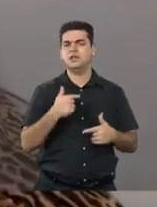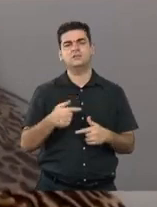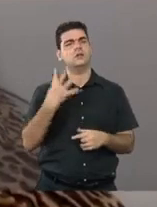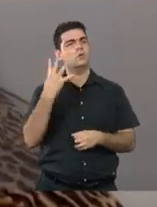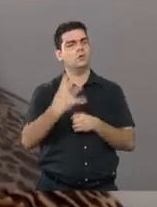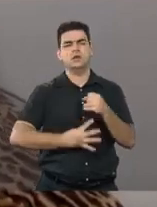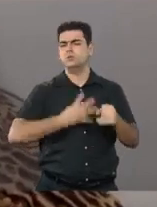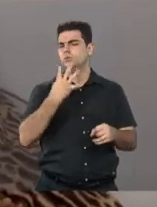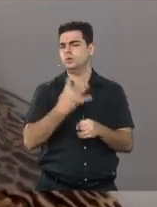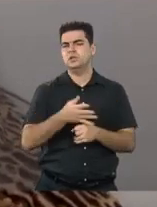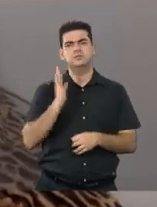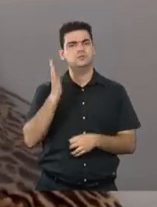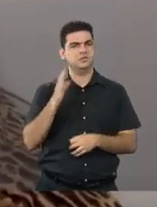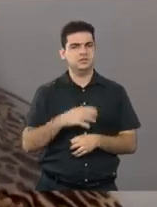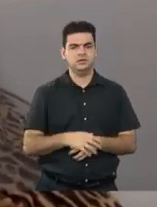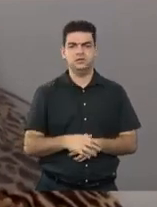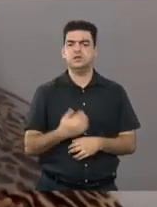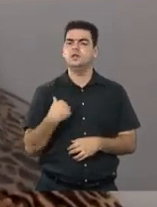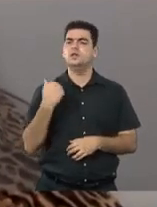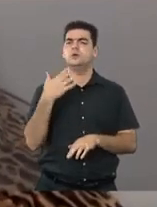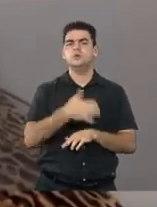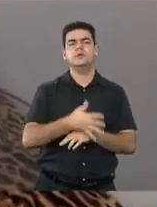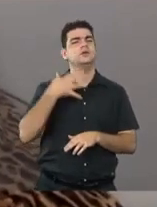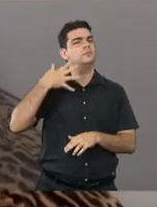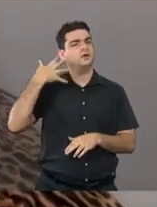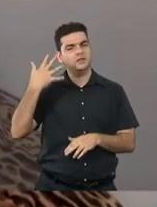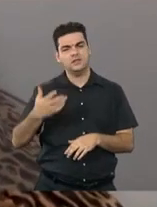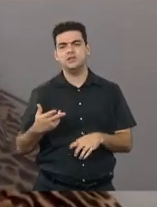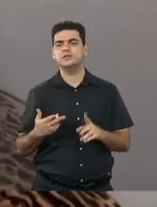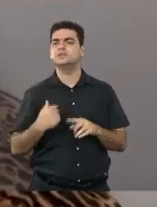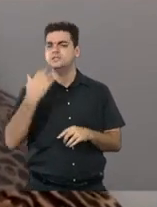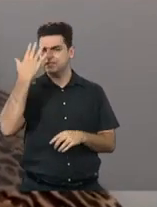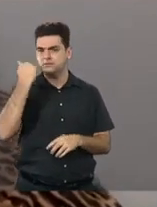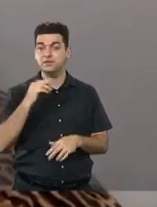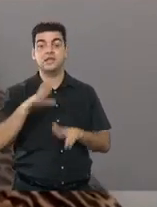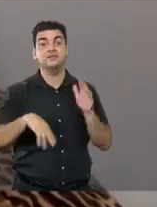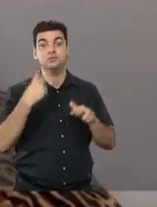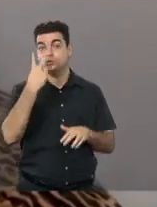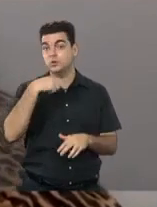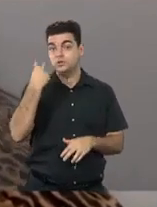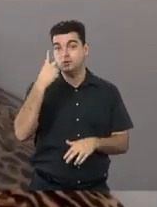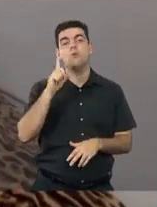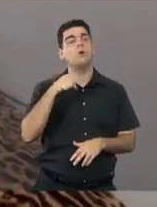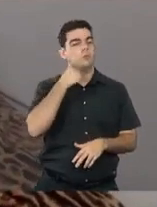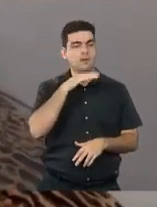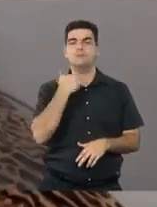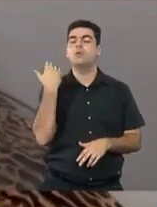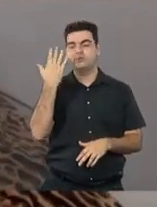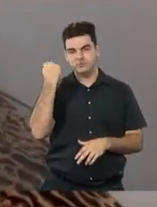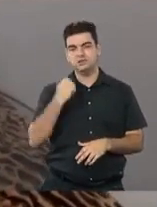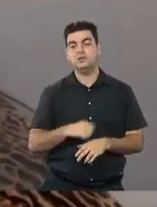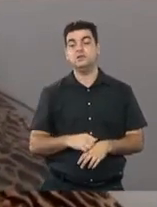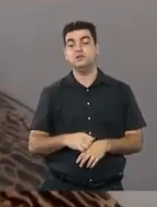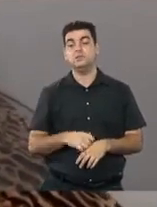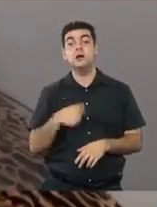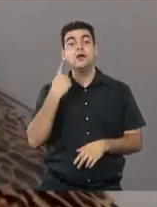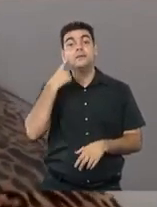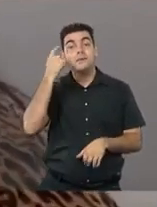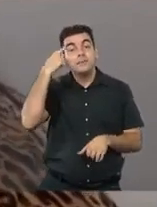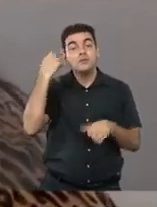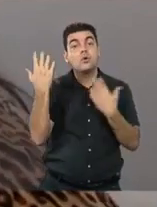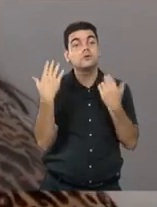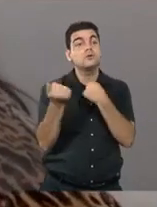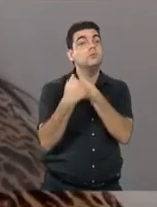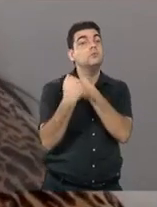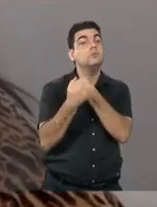quatro anos, eu já ia, eu já ia em eventos e sabia que a cada duas horas uma mulher é morta, só que quando bate na tua porta